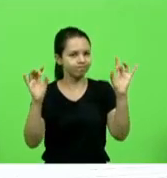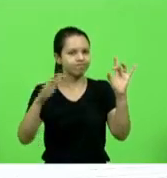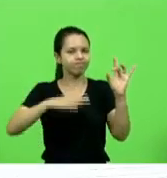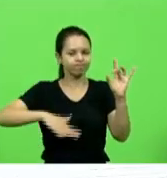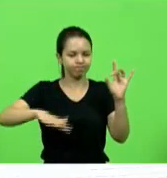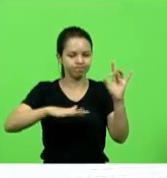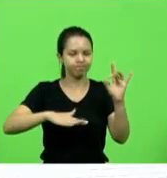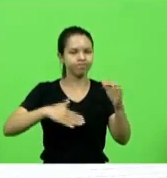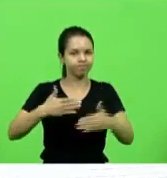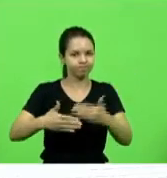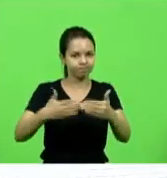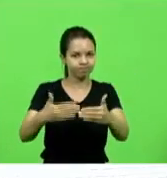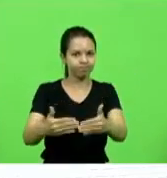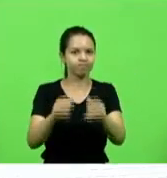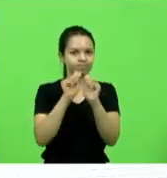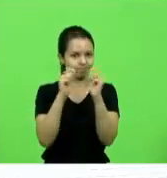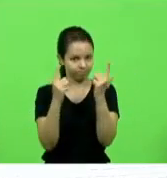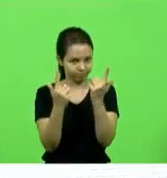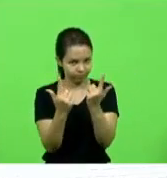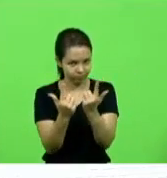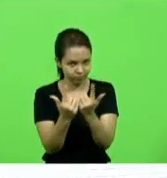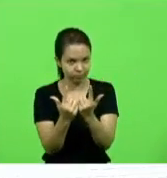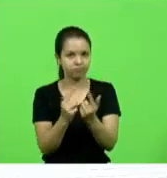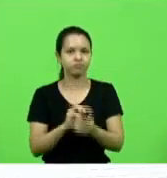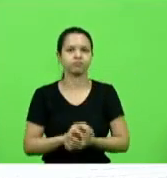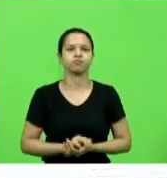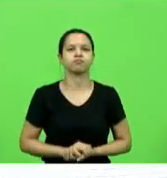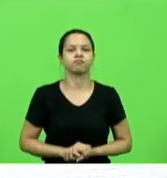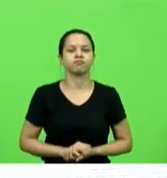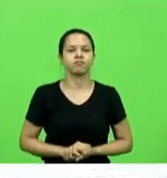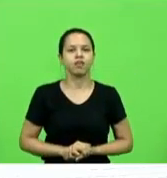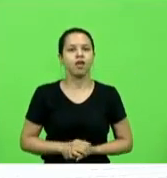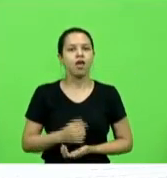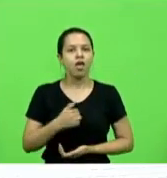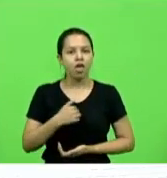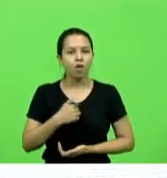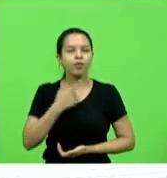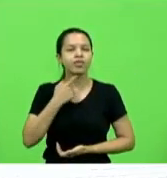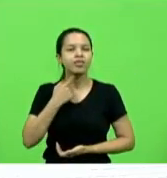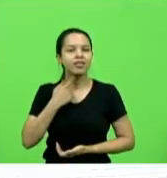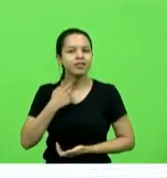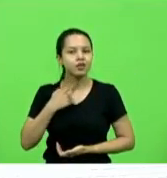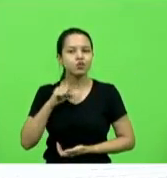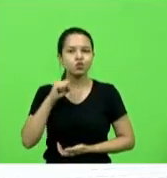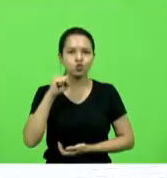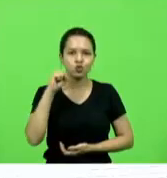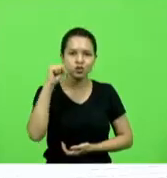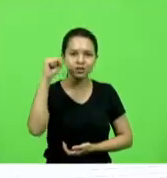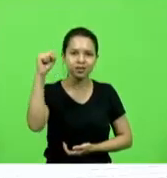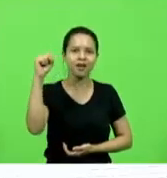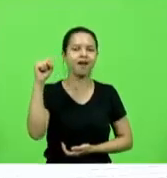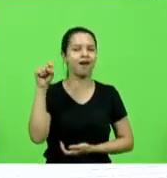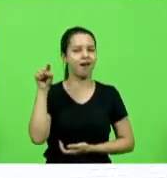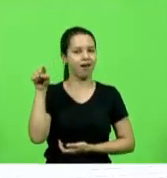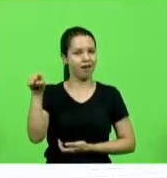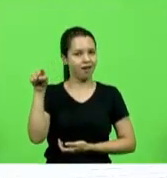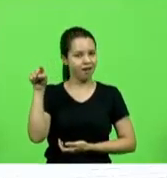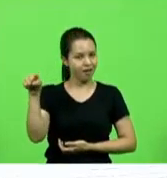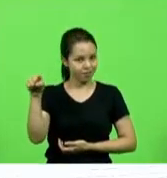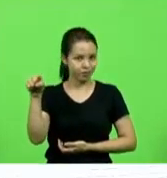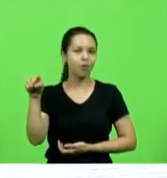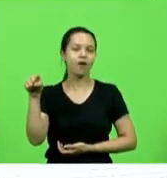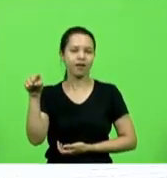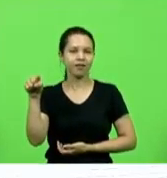Legislativo catarinense desejo-lhe muito sucesso sorte e serenidade e